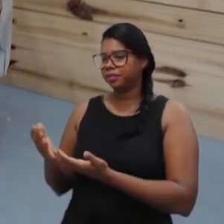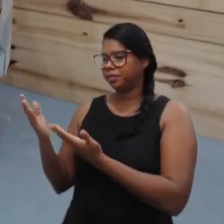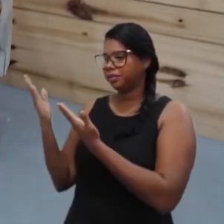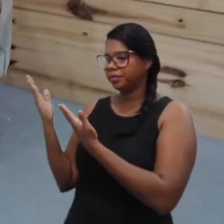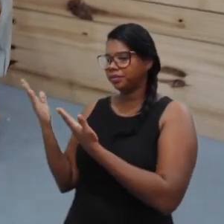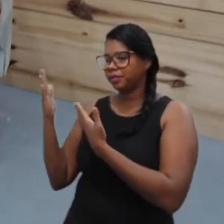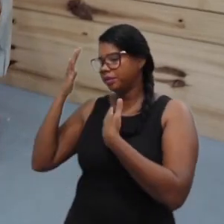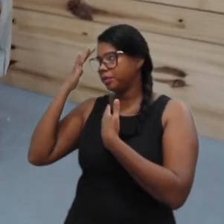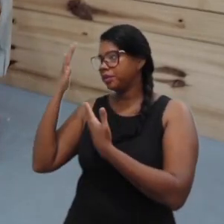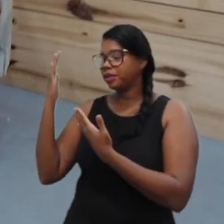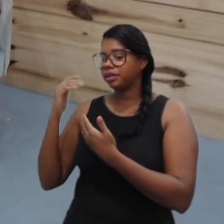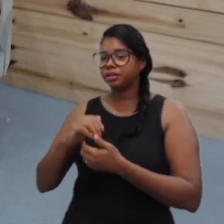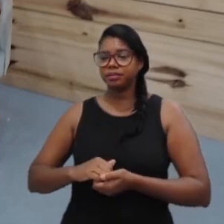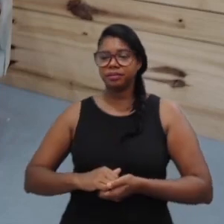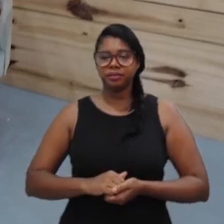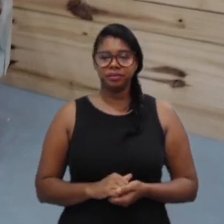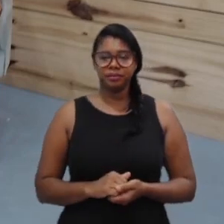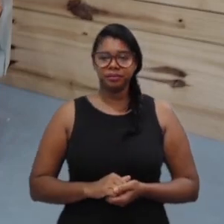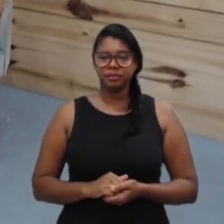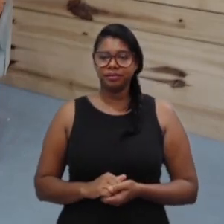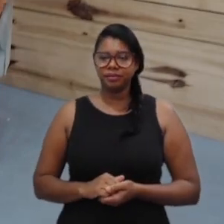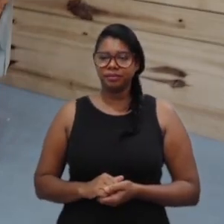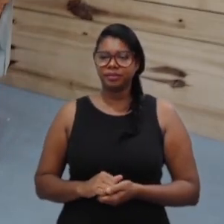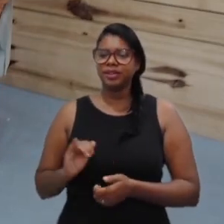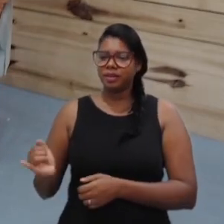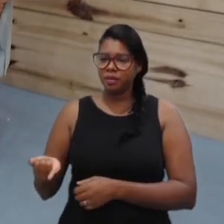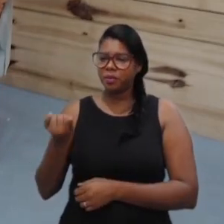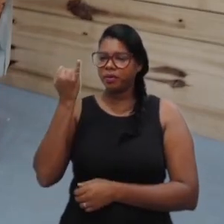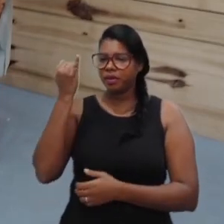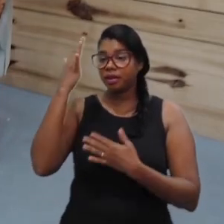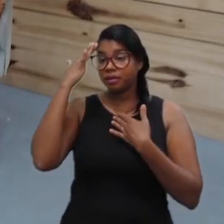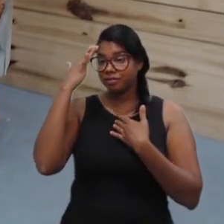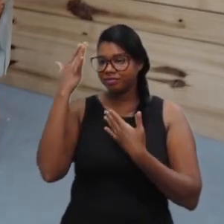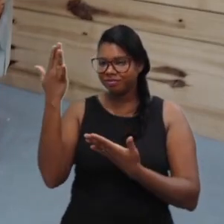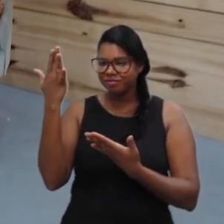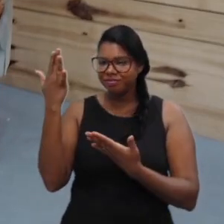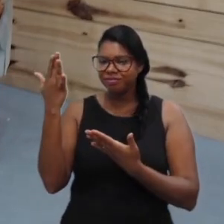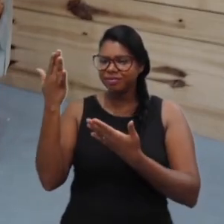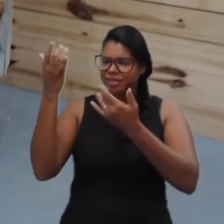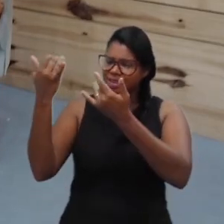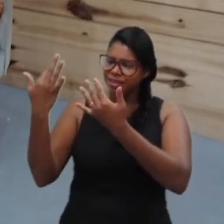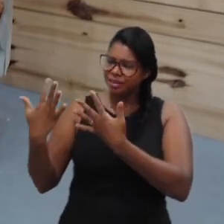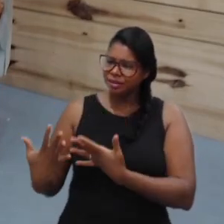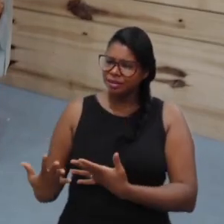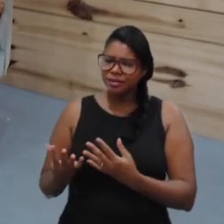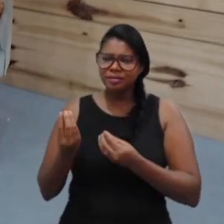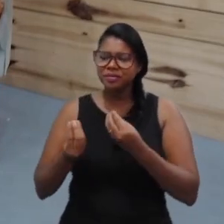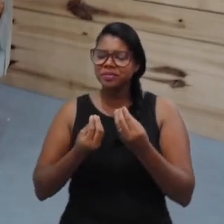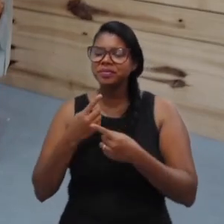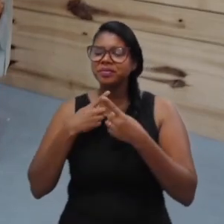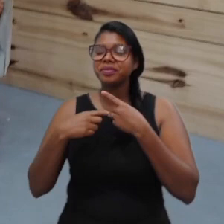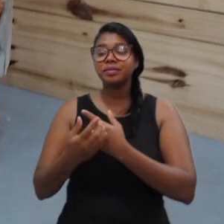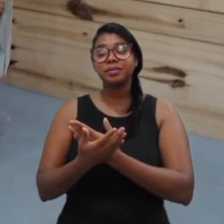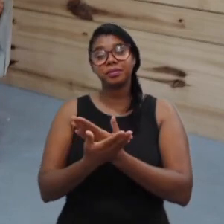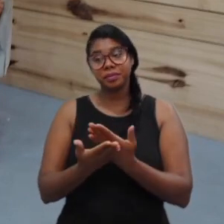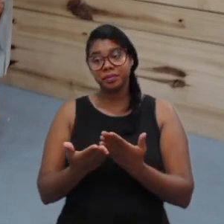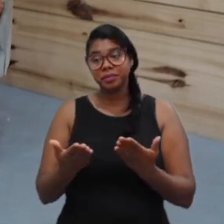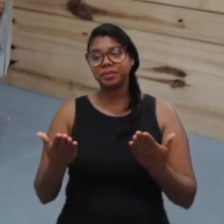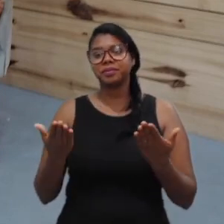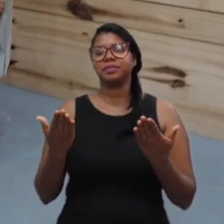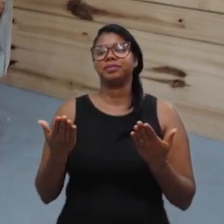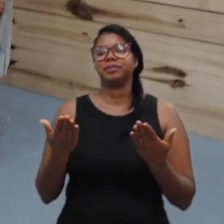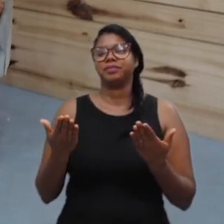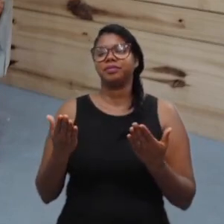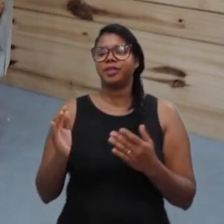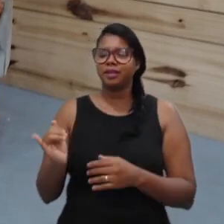muito obrigada. Eu agradeço também a oportunidade de falar um pouco, e desejo a todos que façam bom